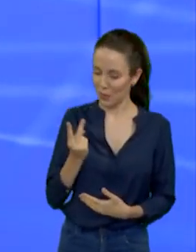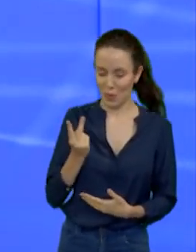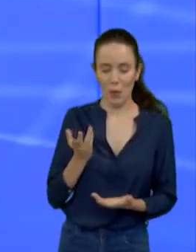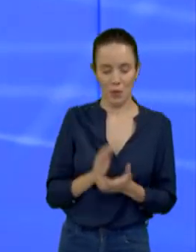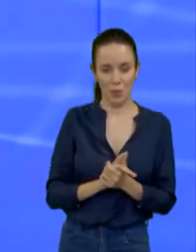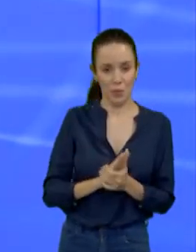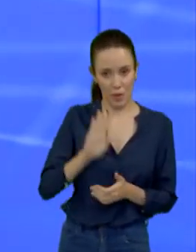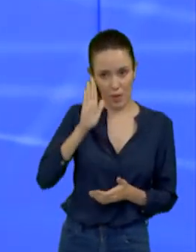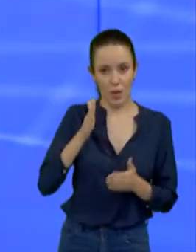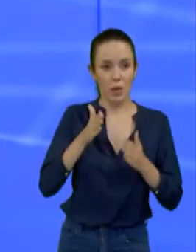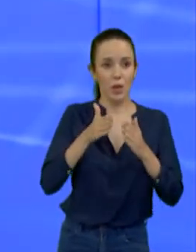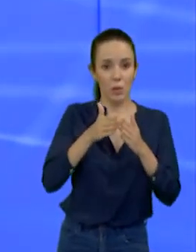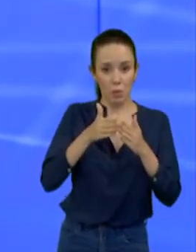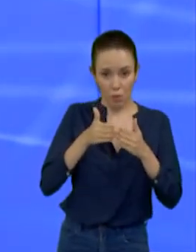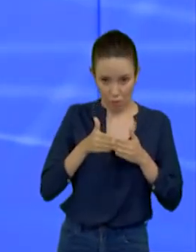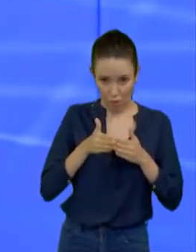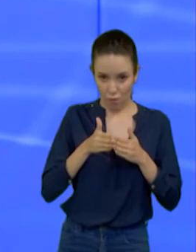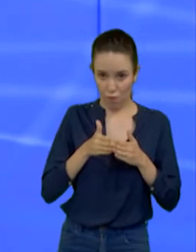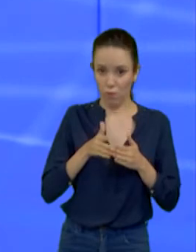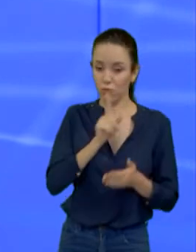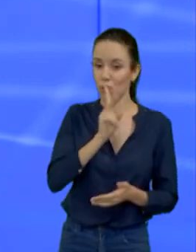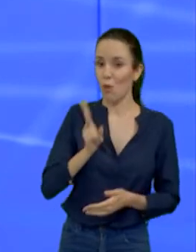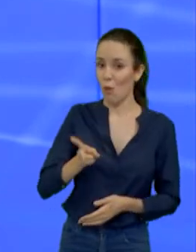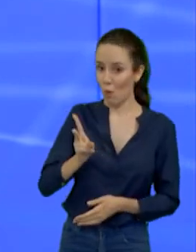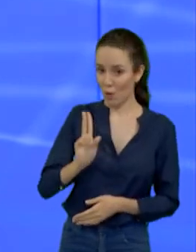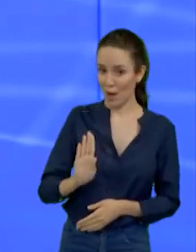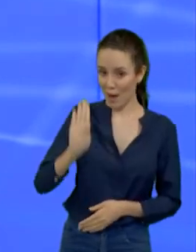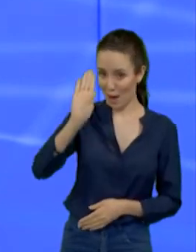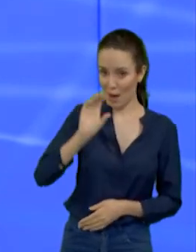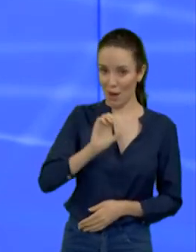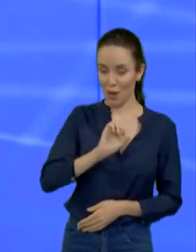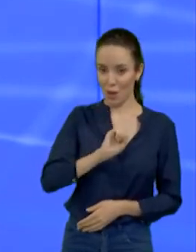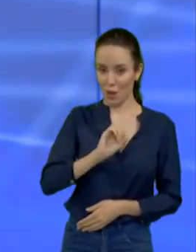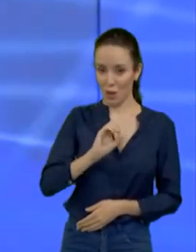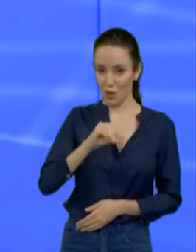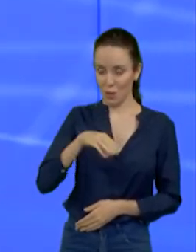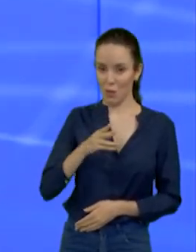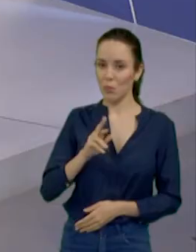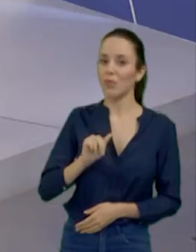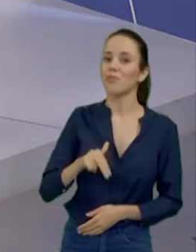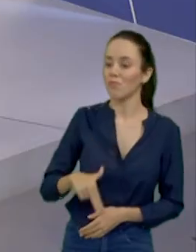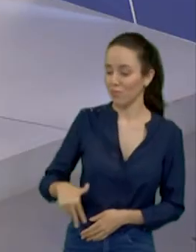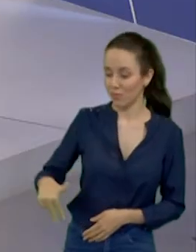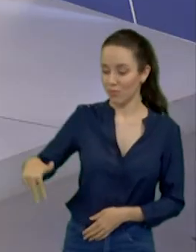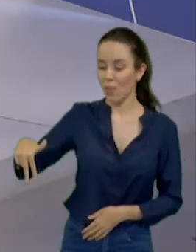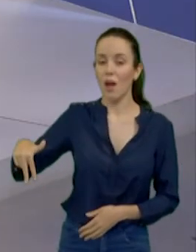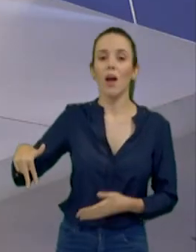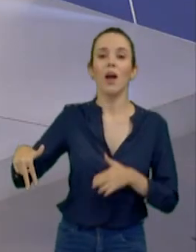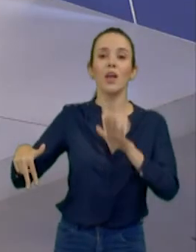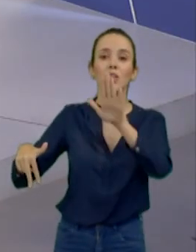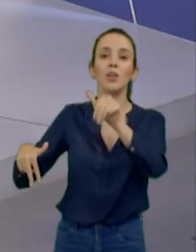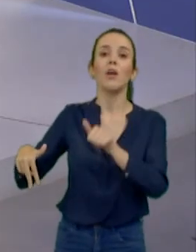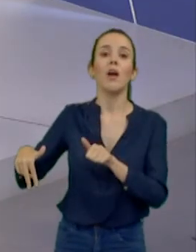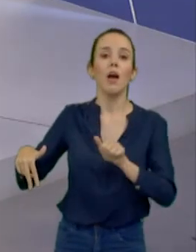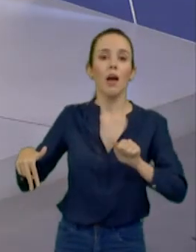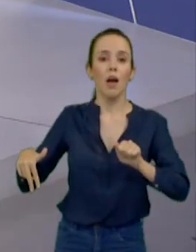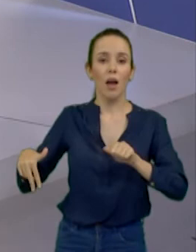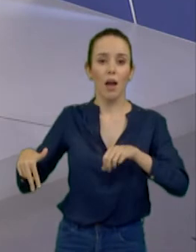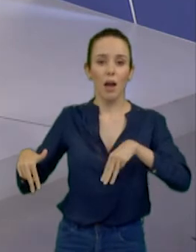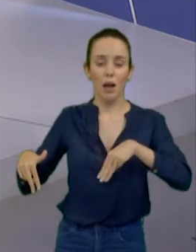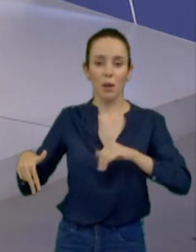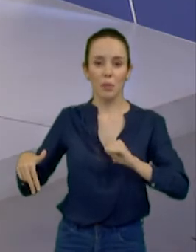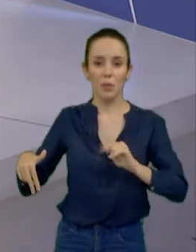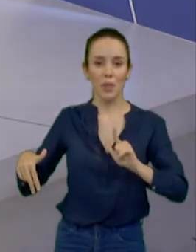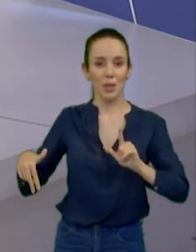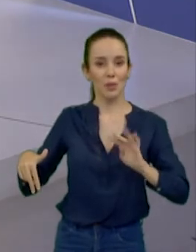lugares, mas o Sombra, por favor, vem aqui ao lado direito, que agora quem pergunta é o Hamilton Pacheco. Por favor, Hamilton, peço que o senhor se posiciona também